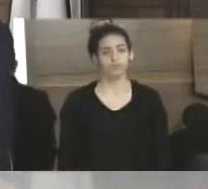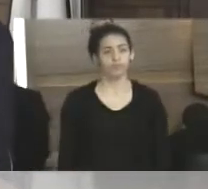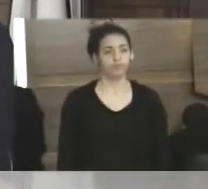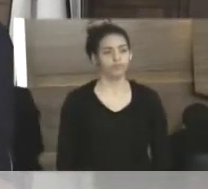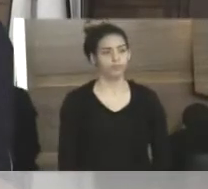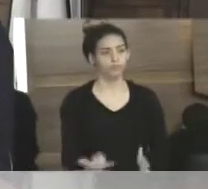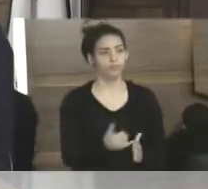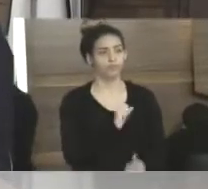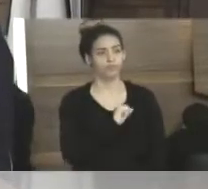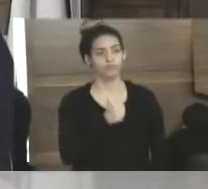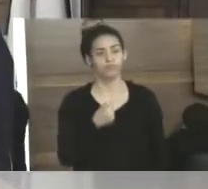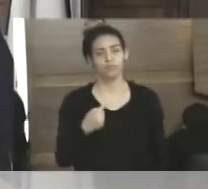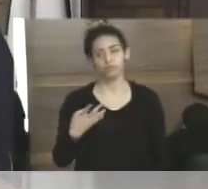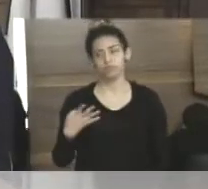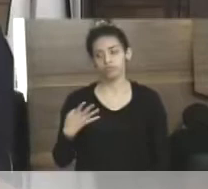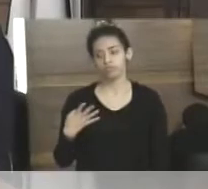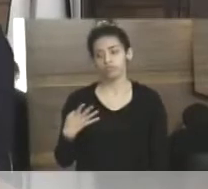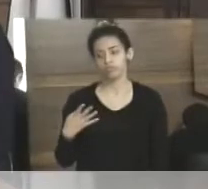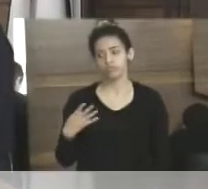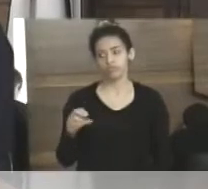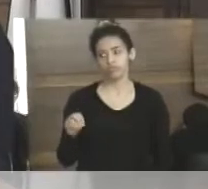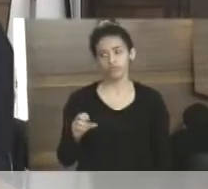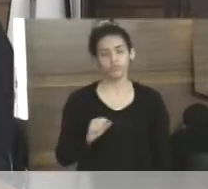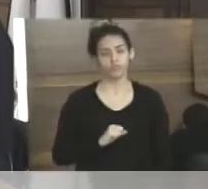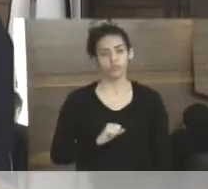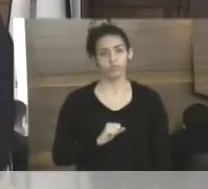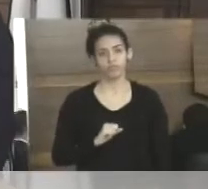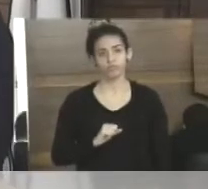Na indicação 1749,